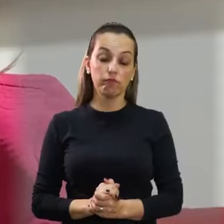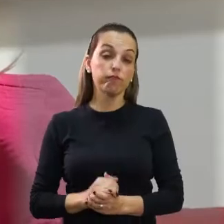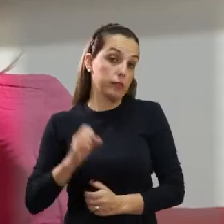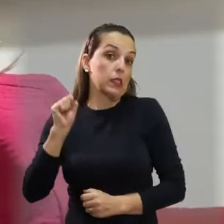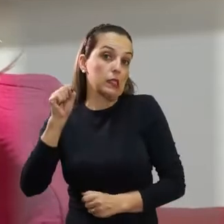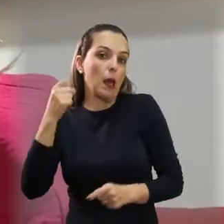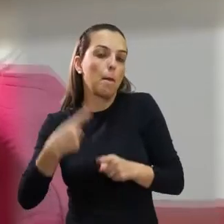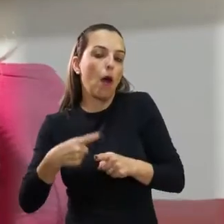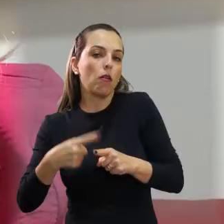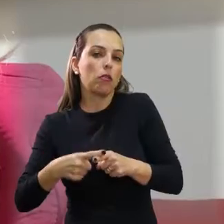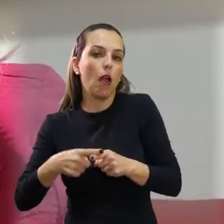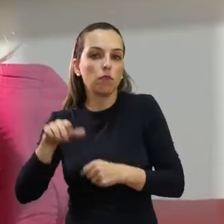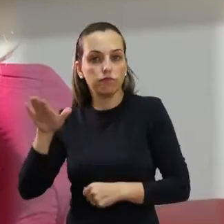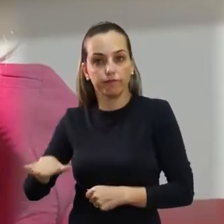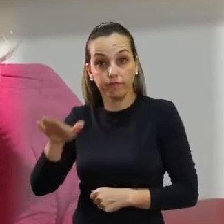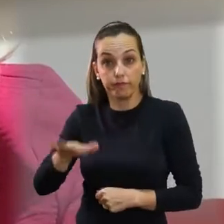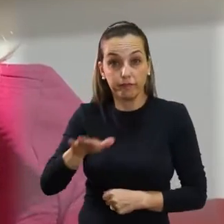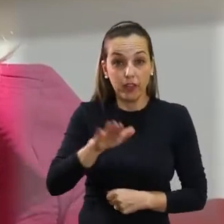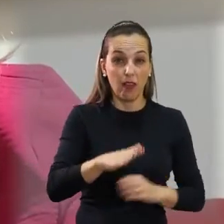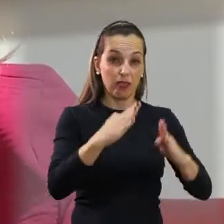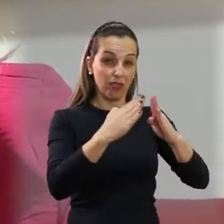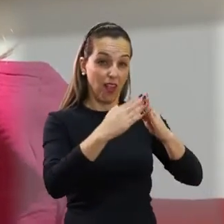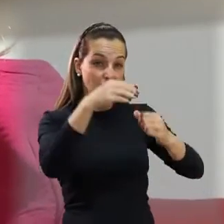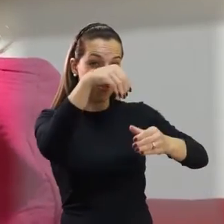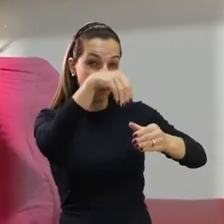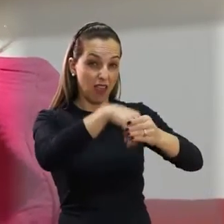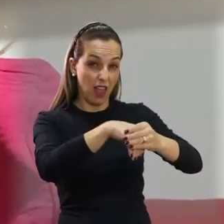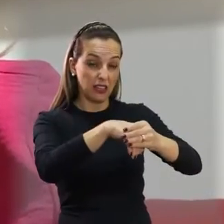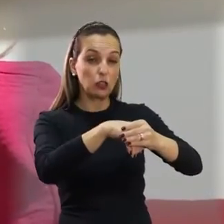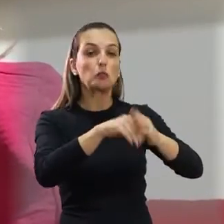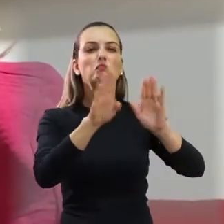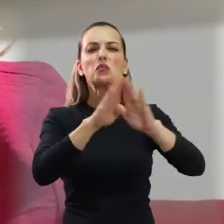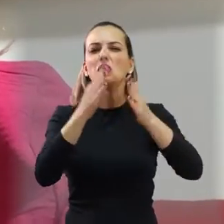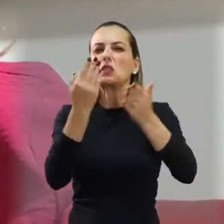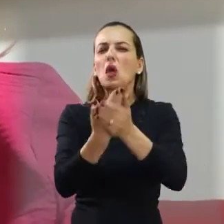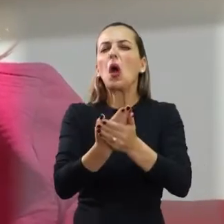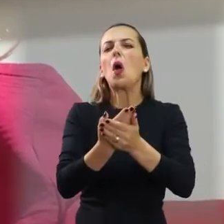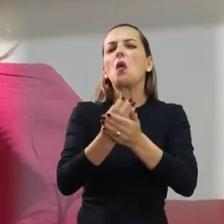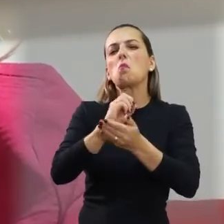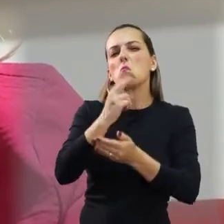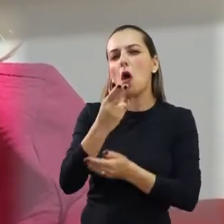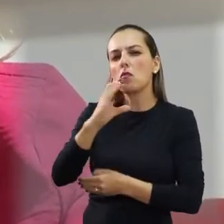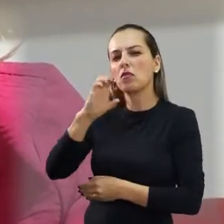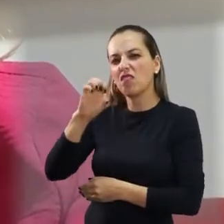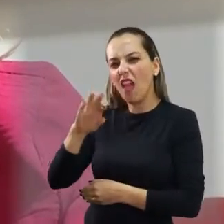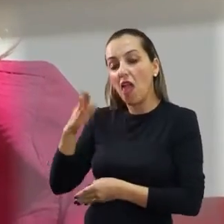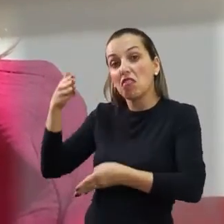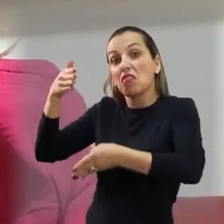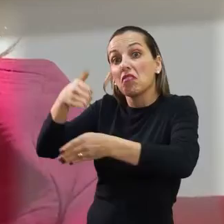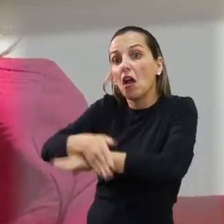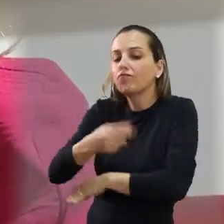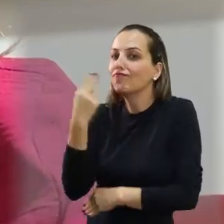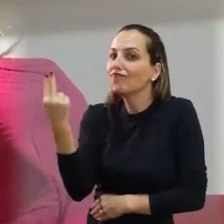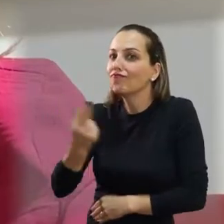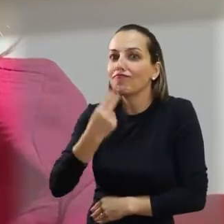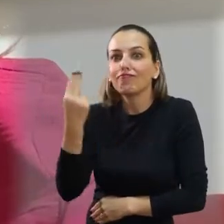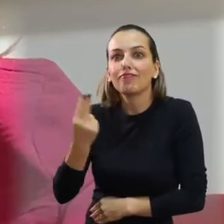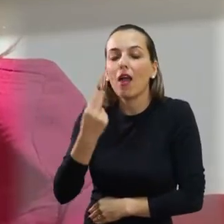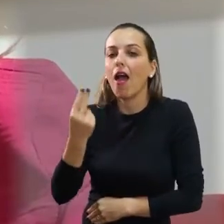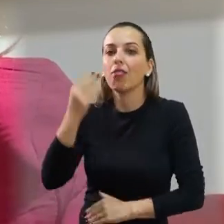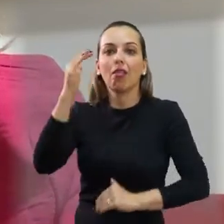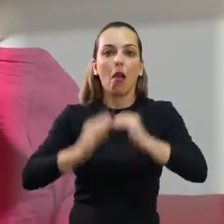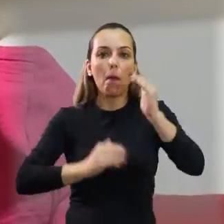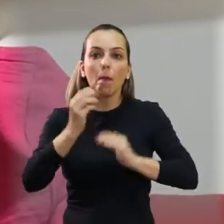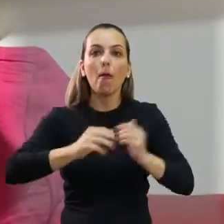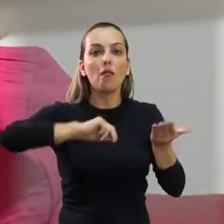Sim, porque as crianças passaram a ficar dentro de casa, sem poder ir à creche, a uma escola, sem poder